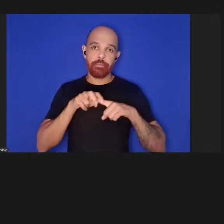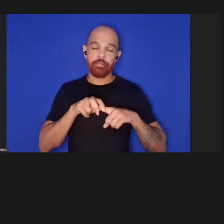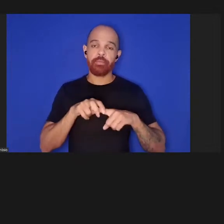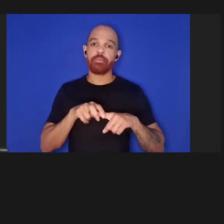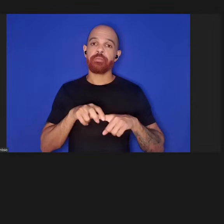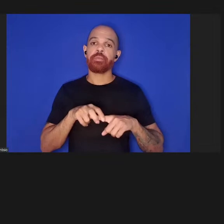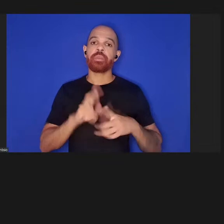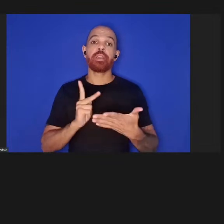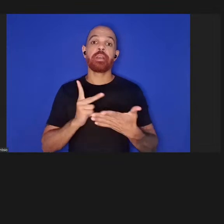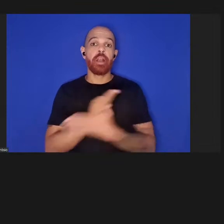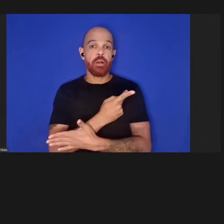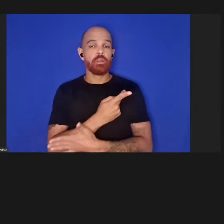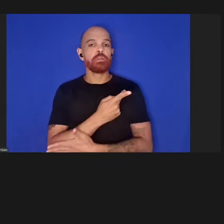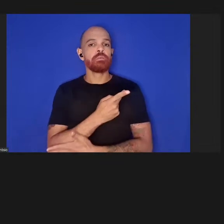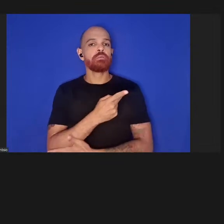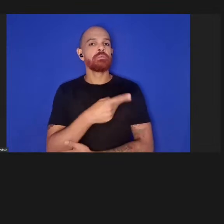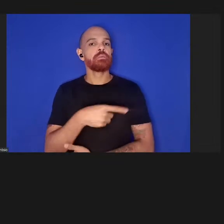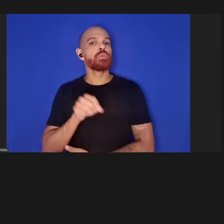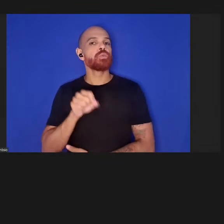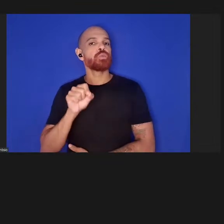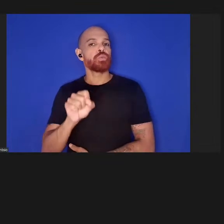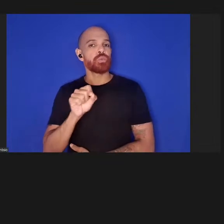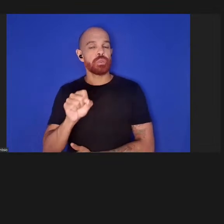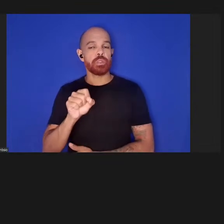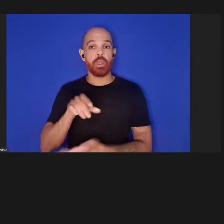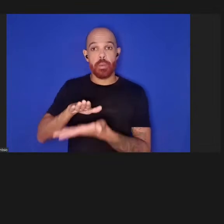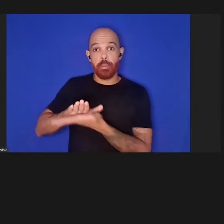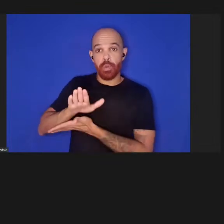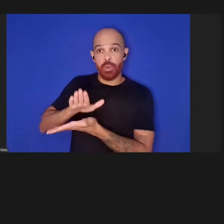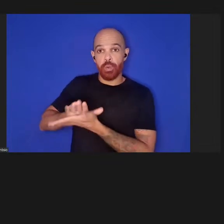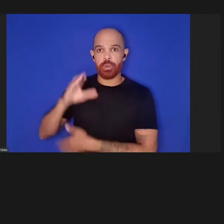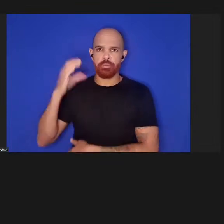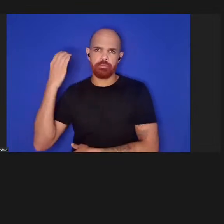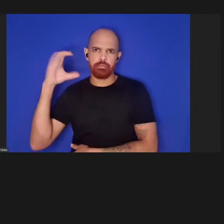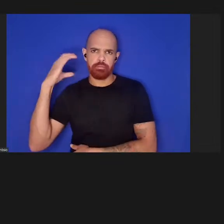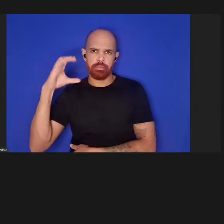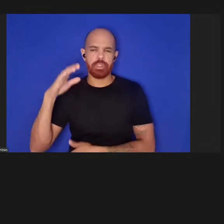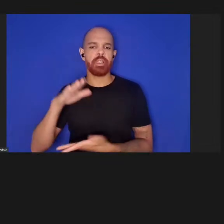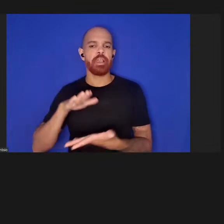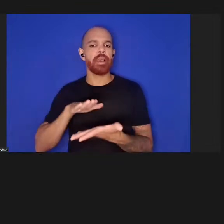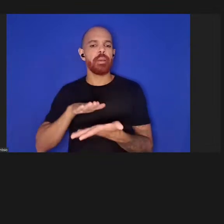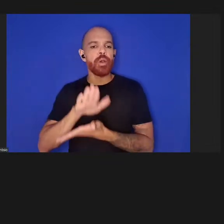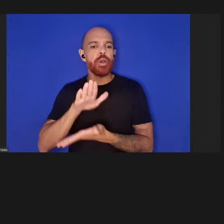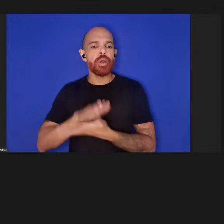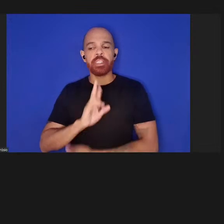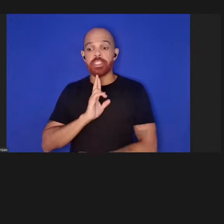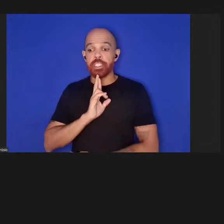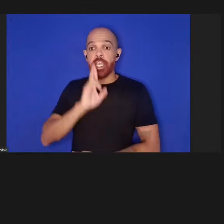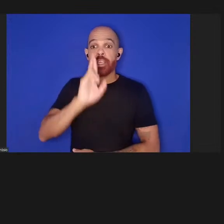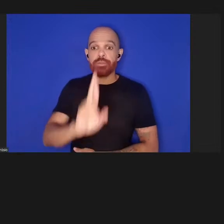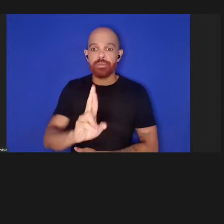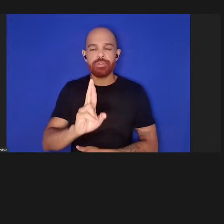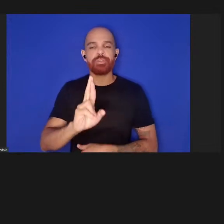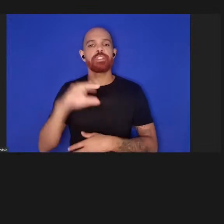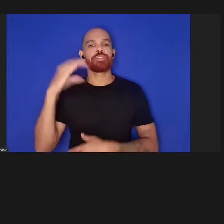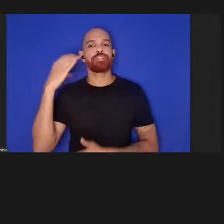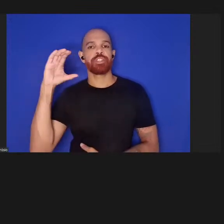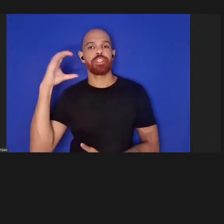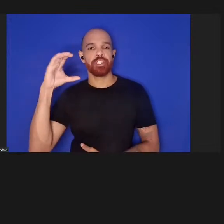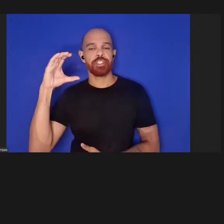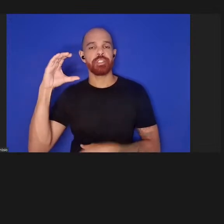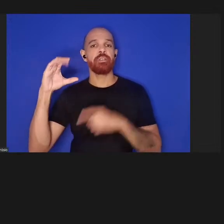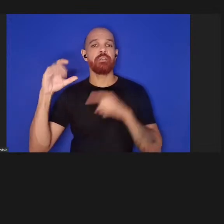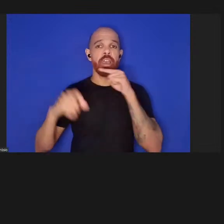de que a publicação científica, a publicação de resultados científicos é